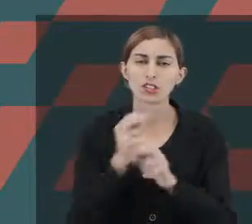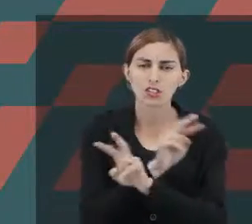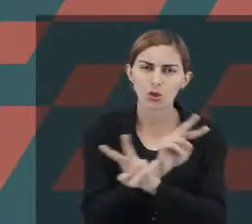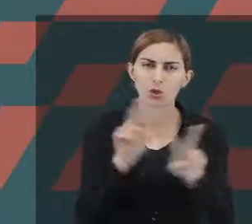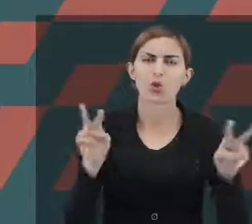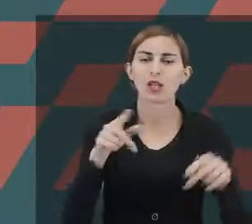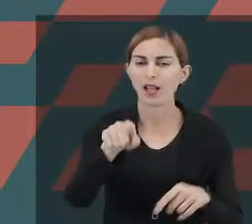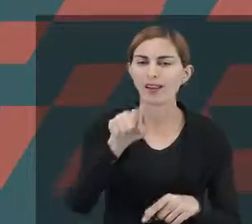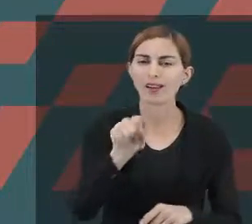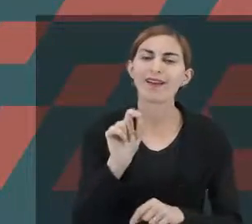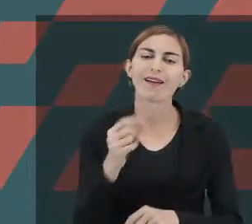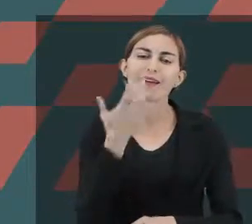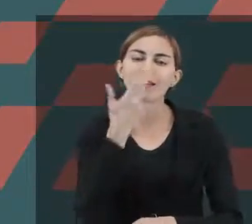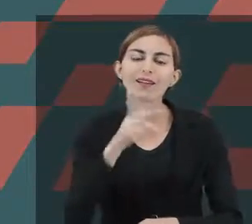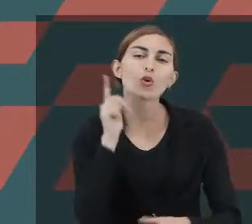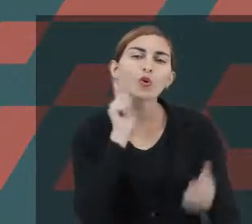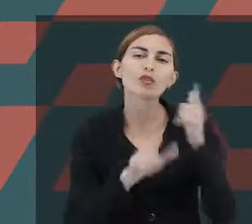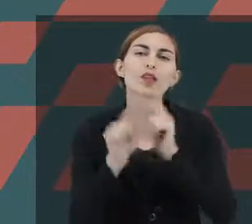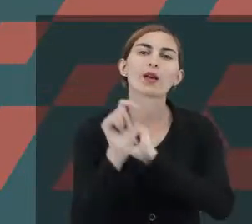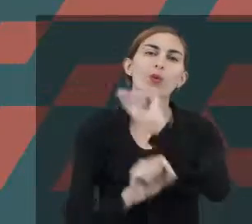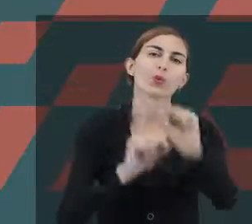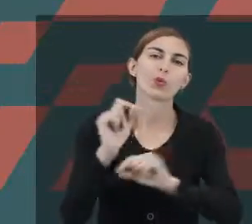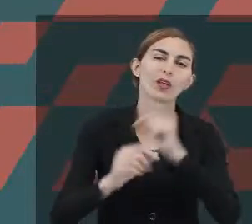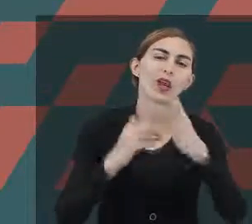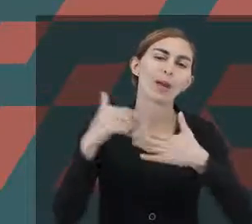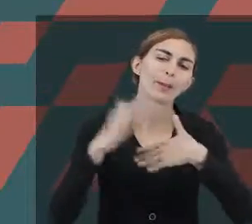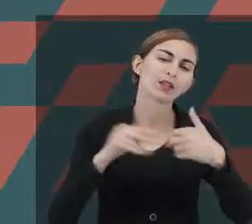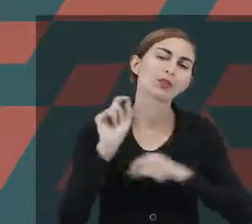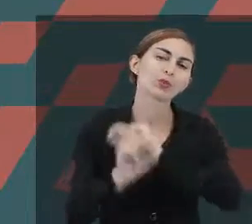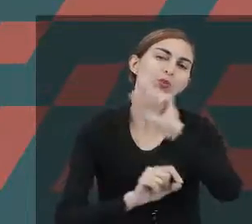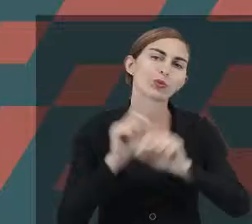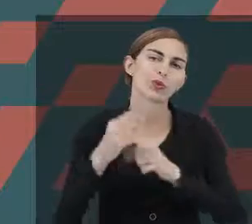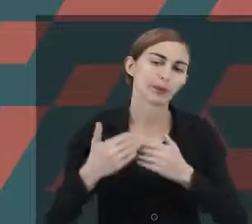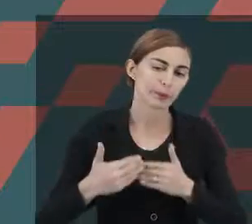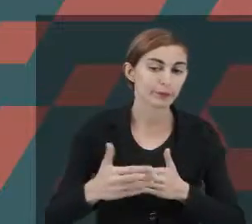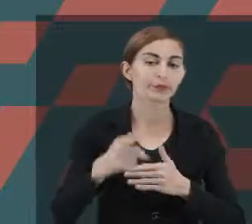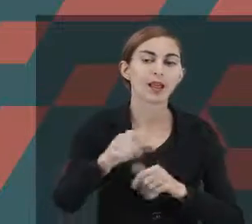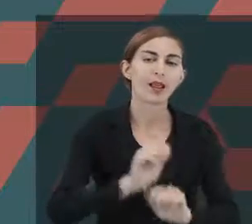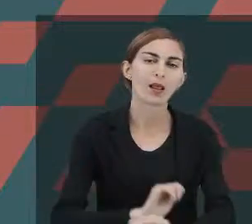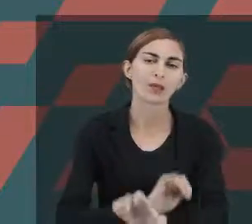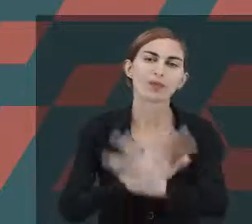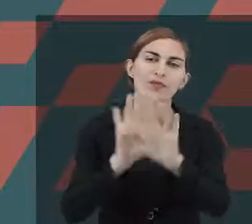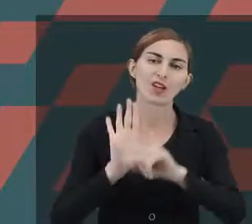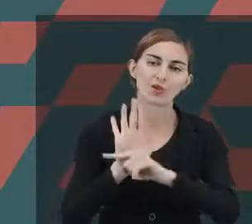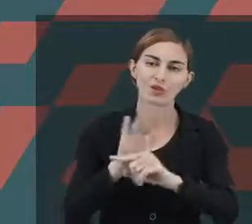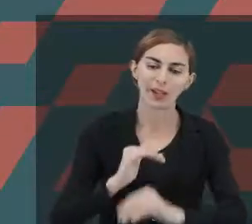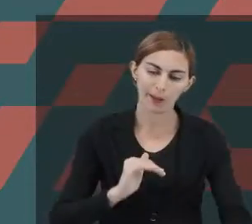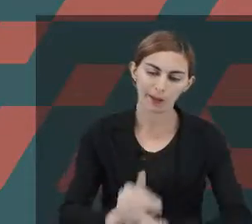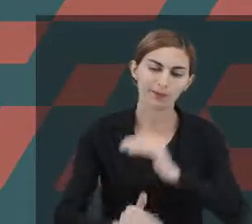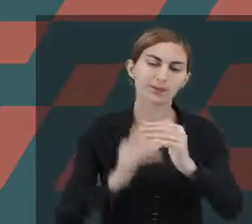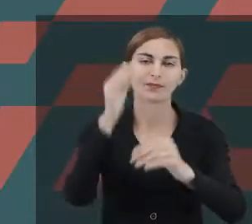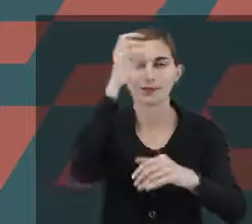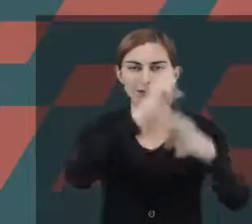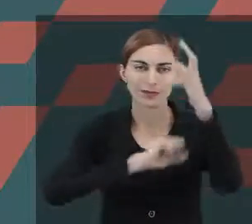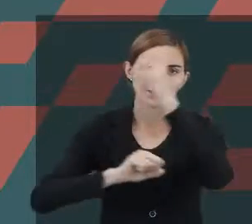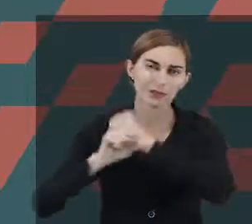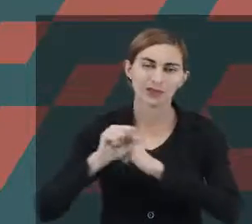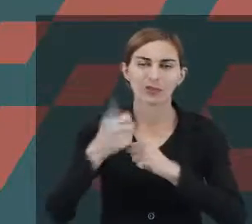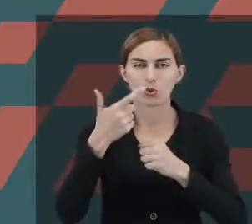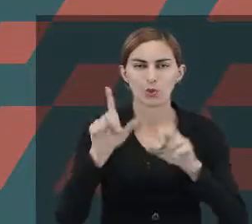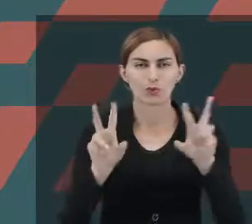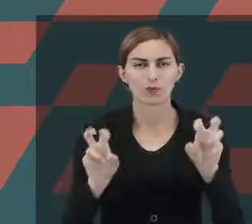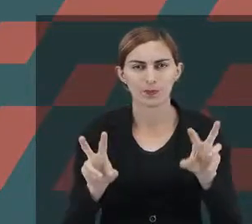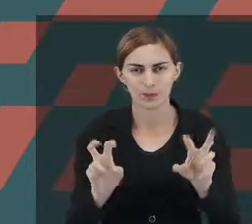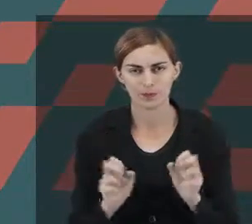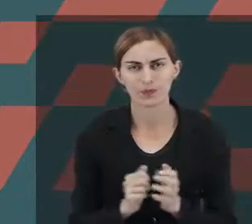nós precisamos olhar aquilo que a criança consegue fazer. E a partir dali a gente ampliar essa dimensão de aprendizagem. Um